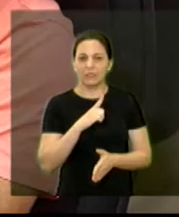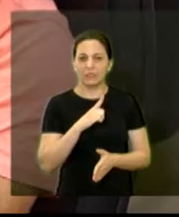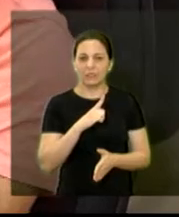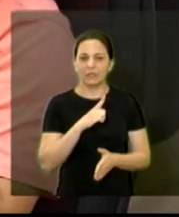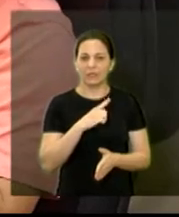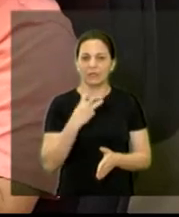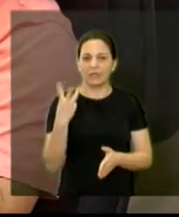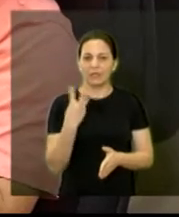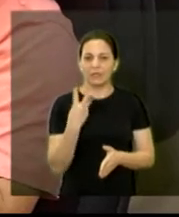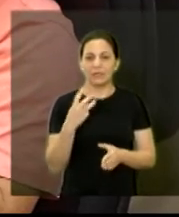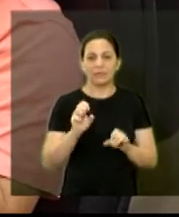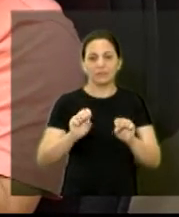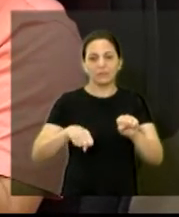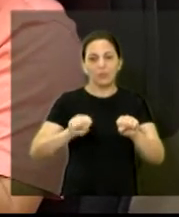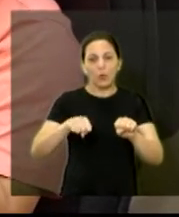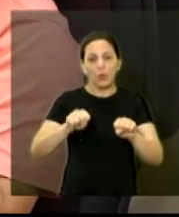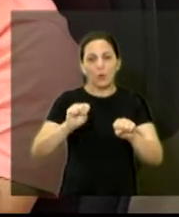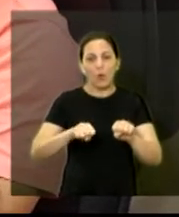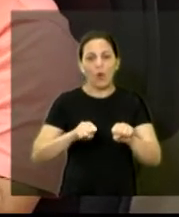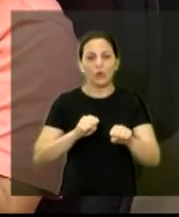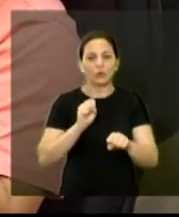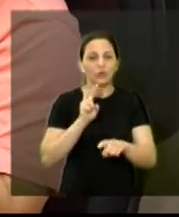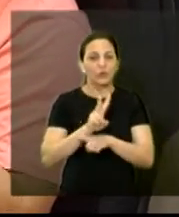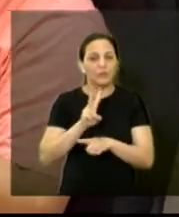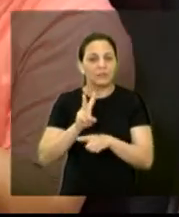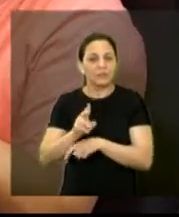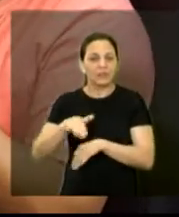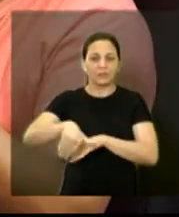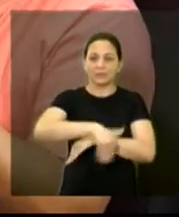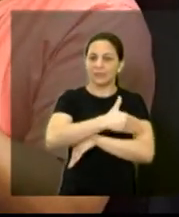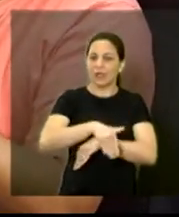as três motos dos fiscais que estão na rua